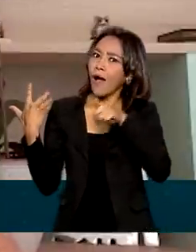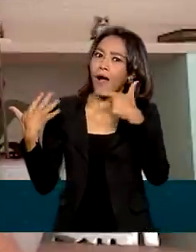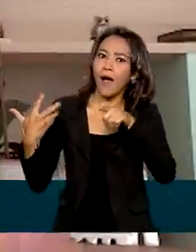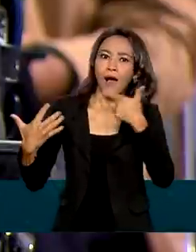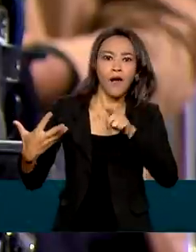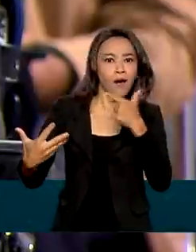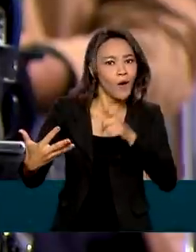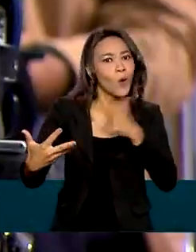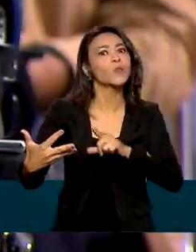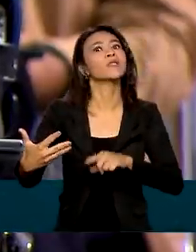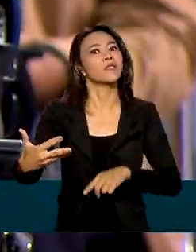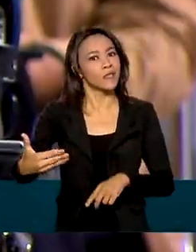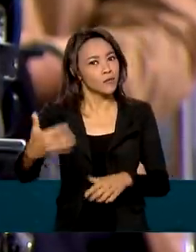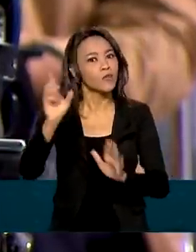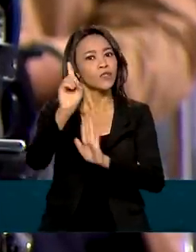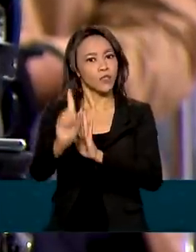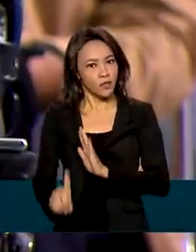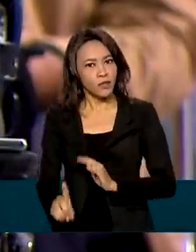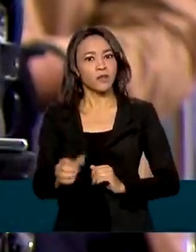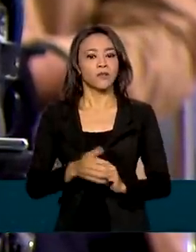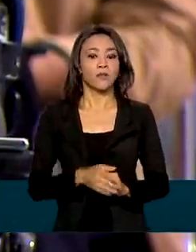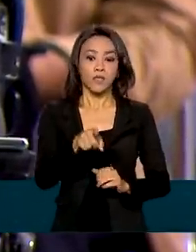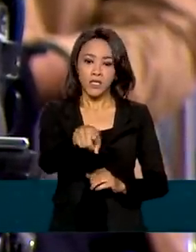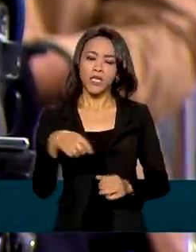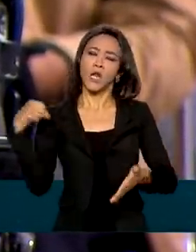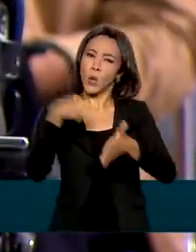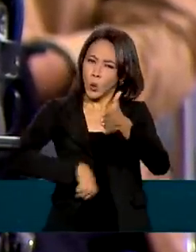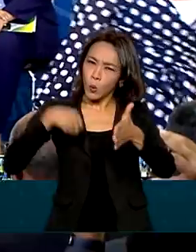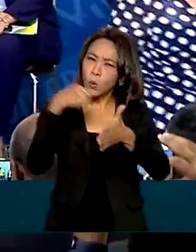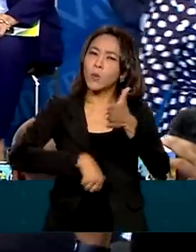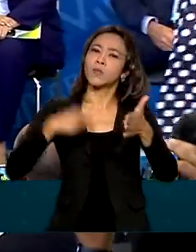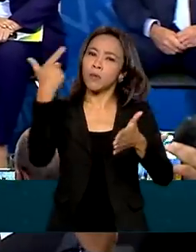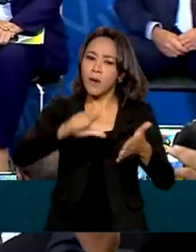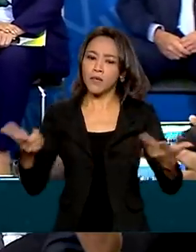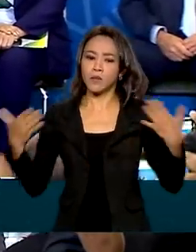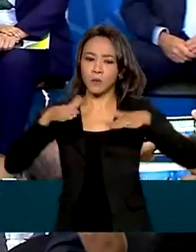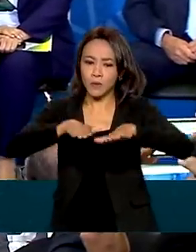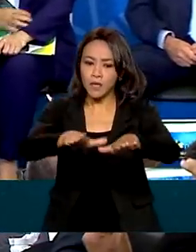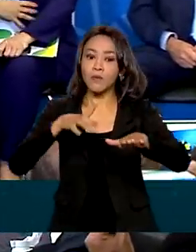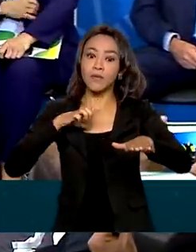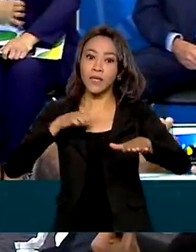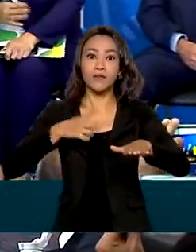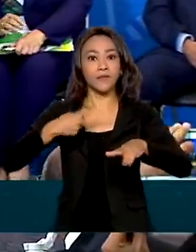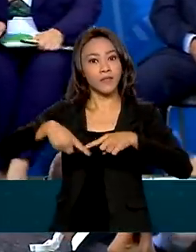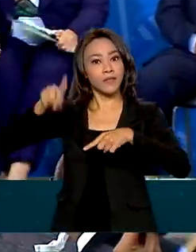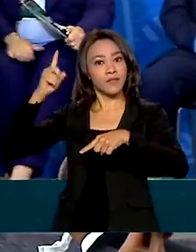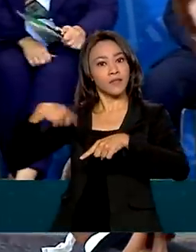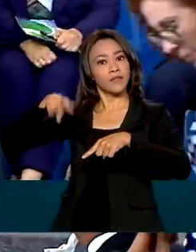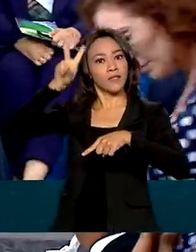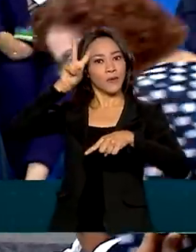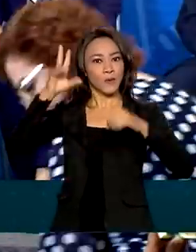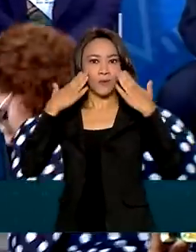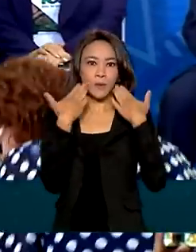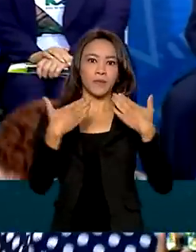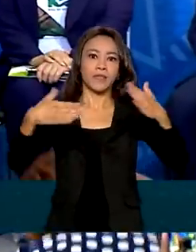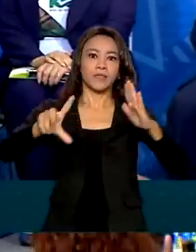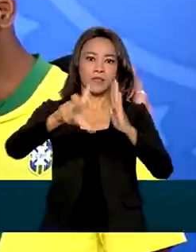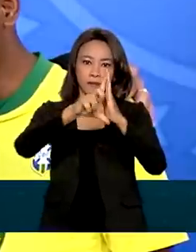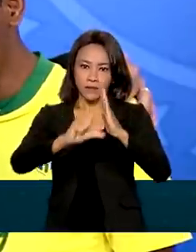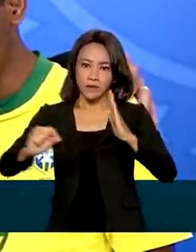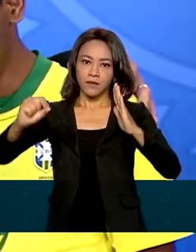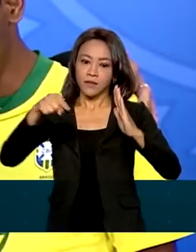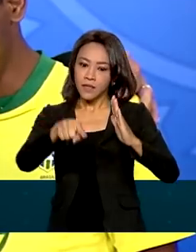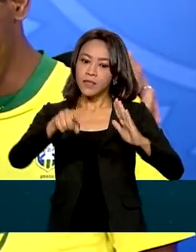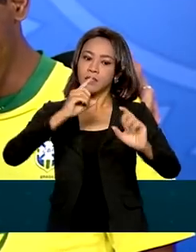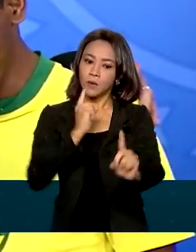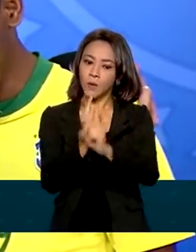direitos. E a luta desses brasileiros por mais inclusão ganhou destaque nessa segunda-feira no Palácio do Planalto. Durante